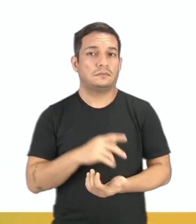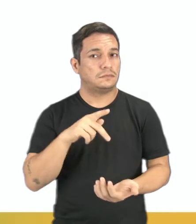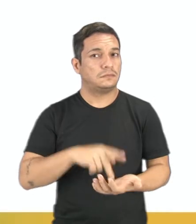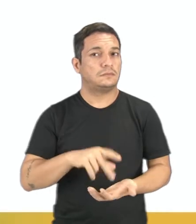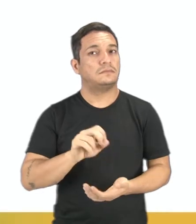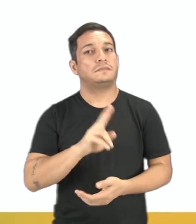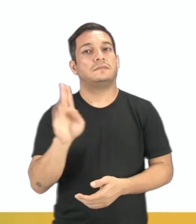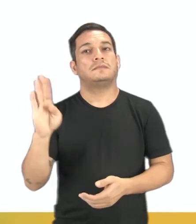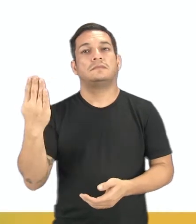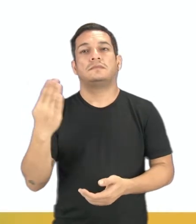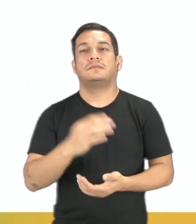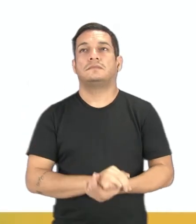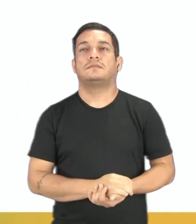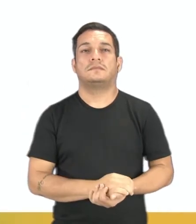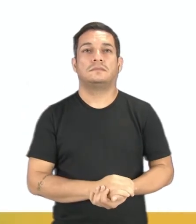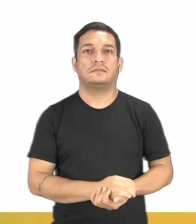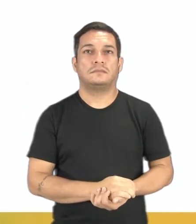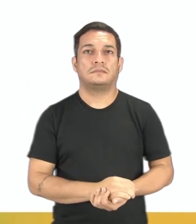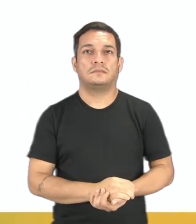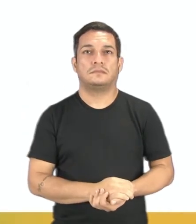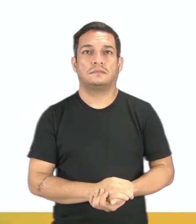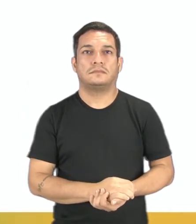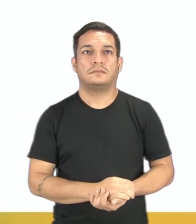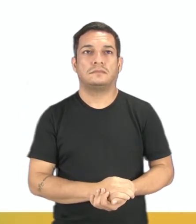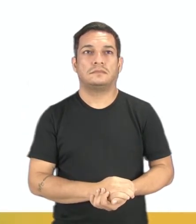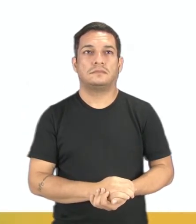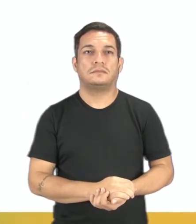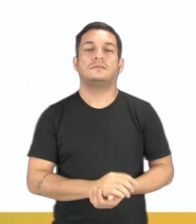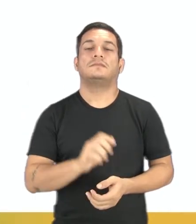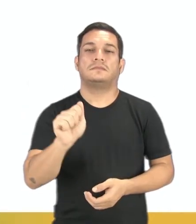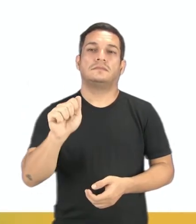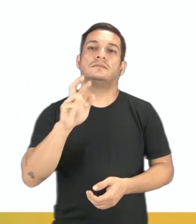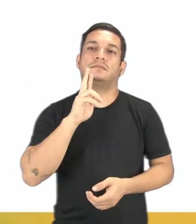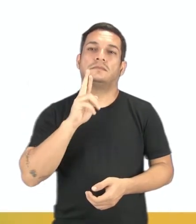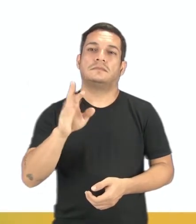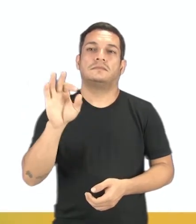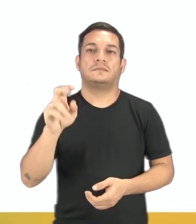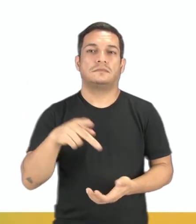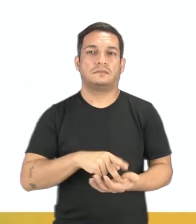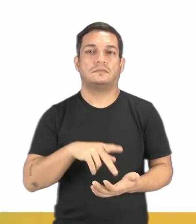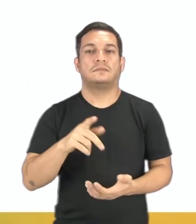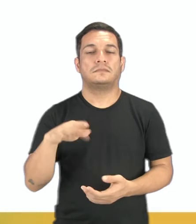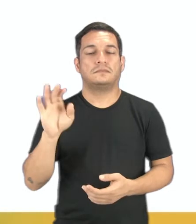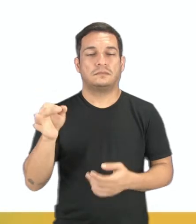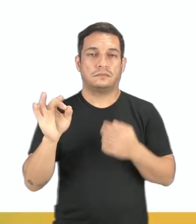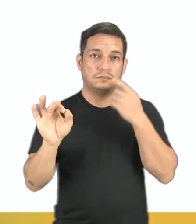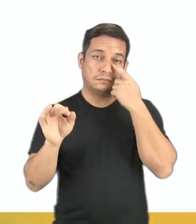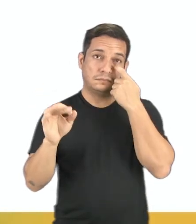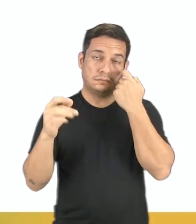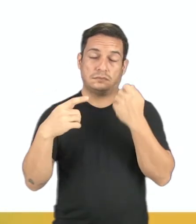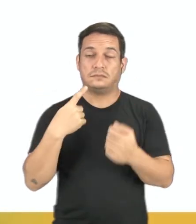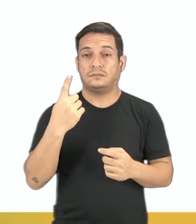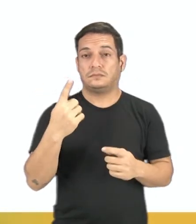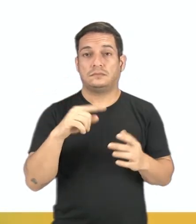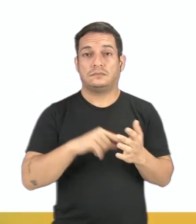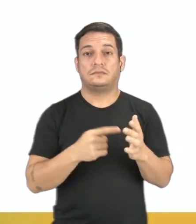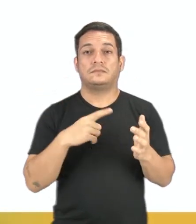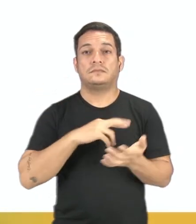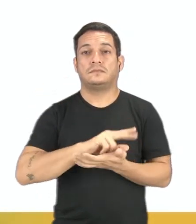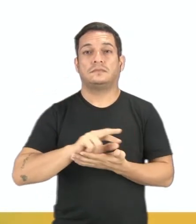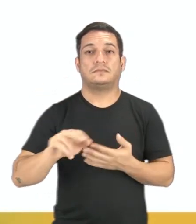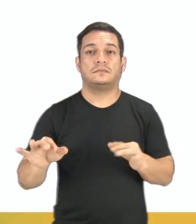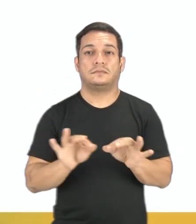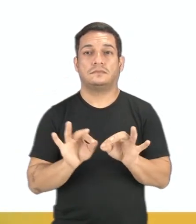verdadeiro ou falso? Quem disse verdadeiro, acertou. Então, por um ponto passa